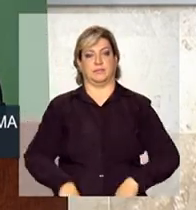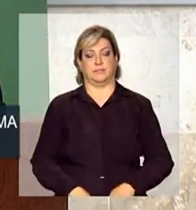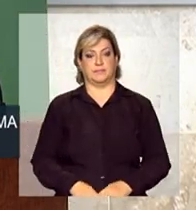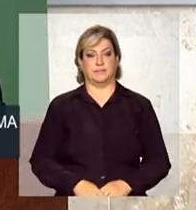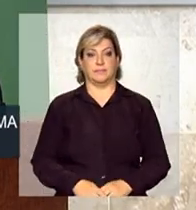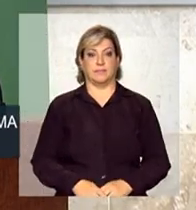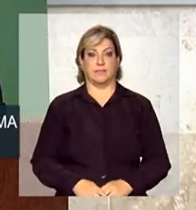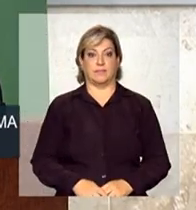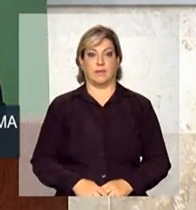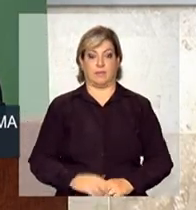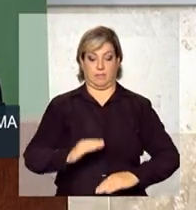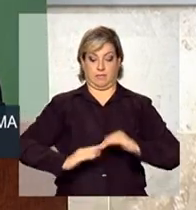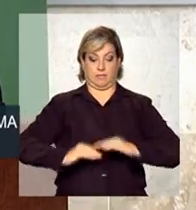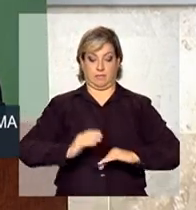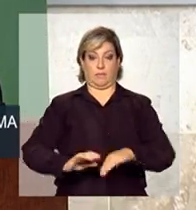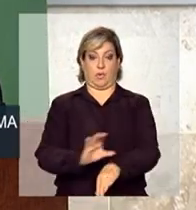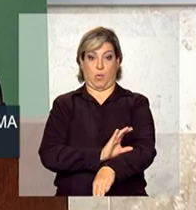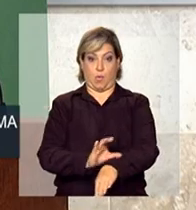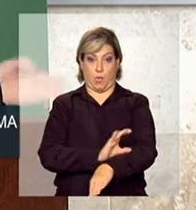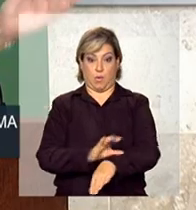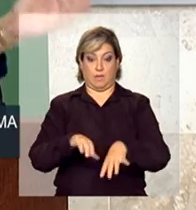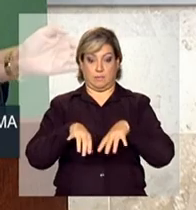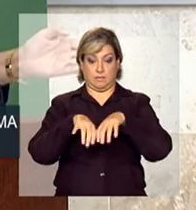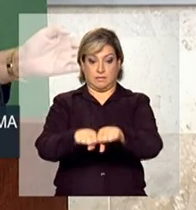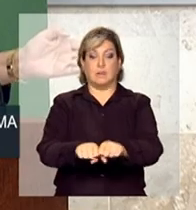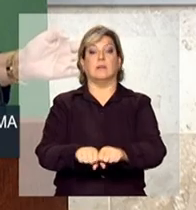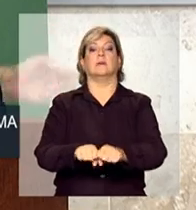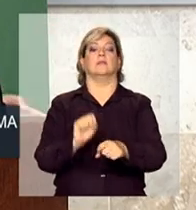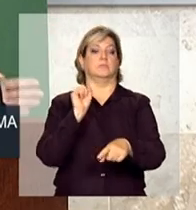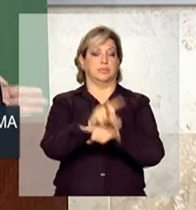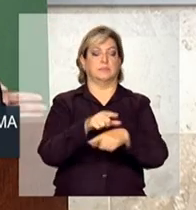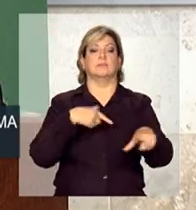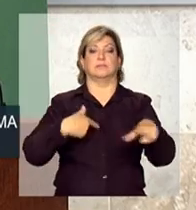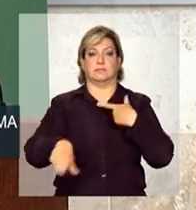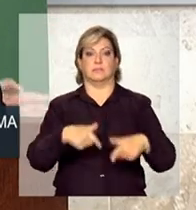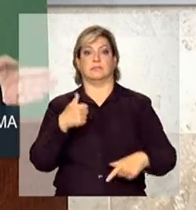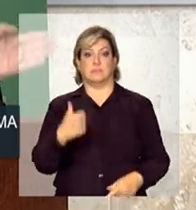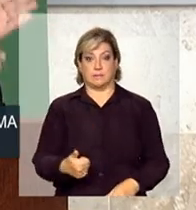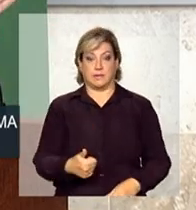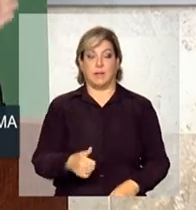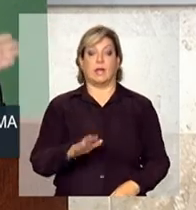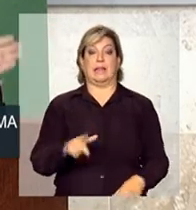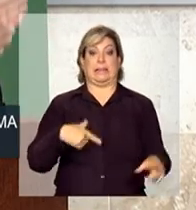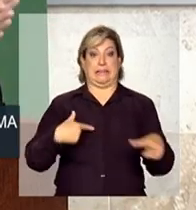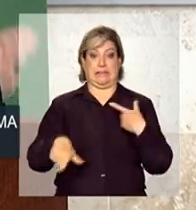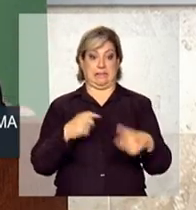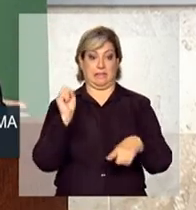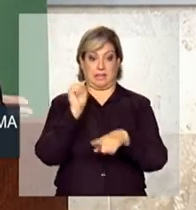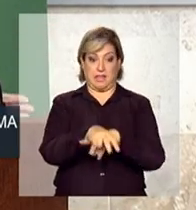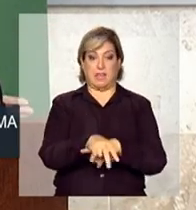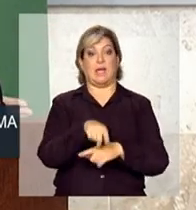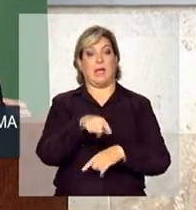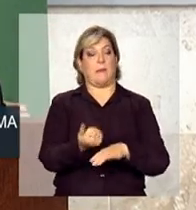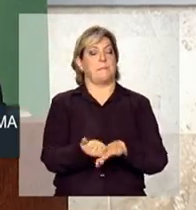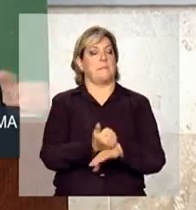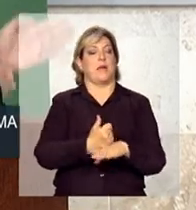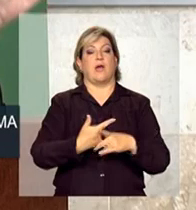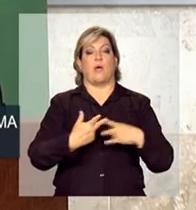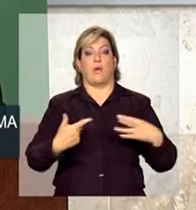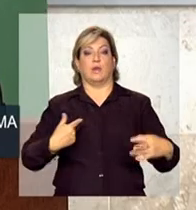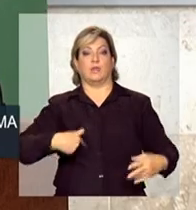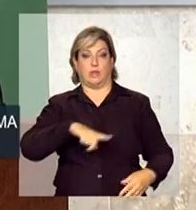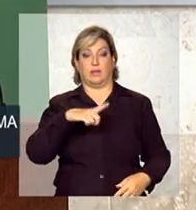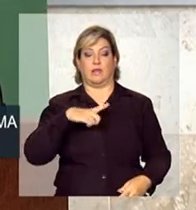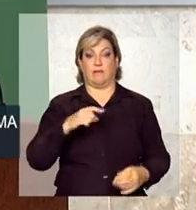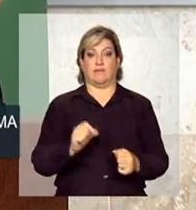Formação profissional dá emprego. Emprego significa que uma das melhores coisas que nós estamos fazendo